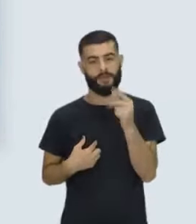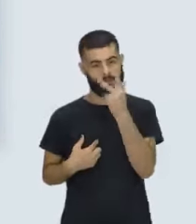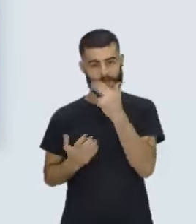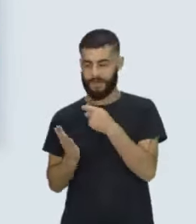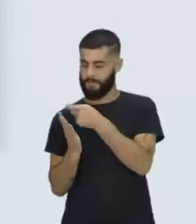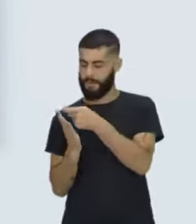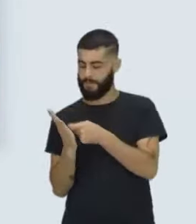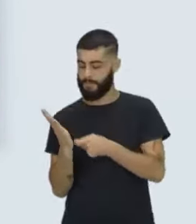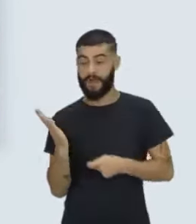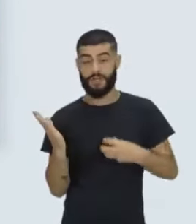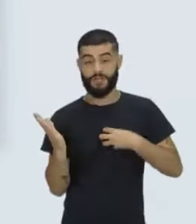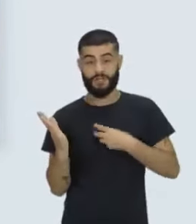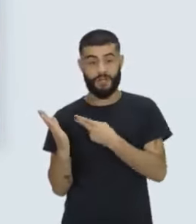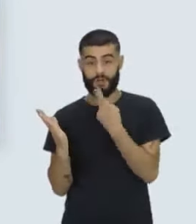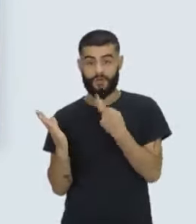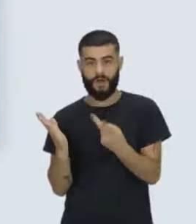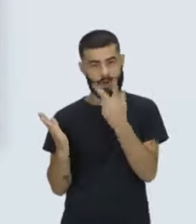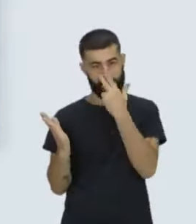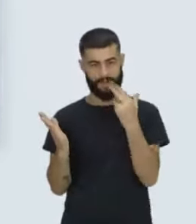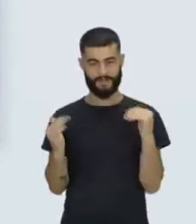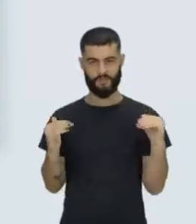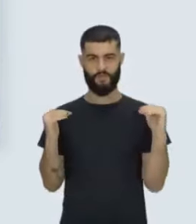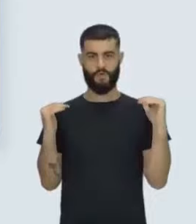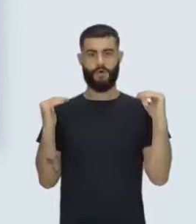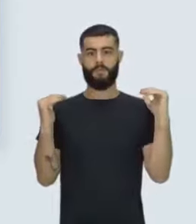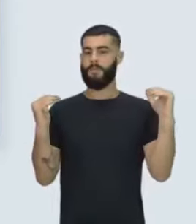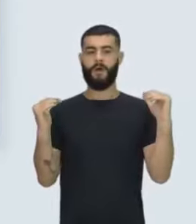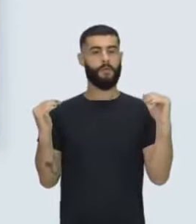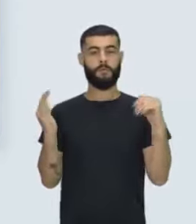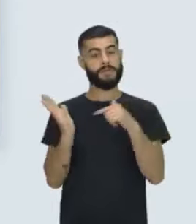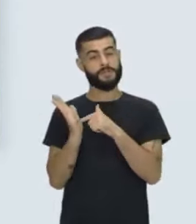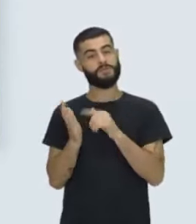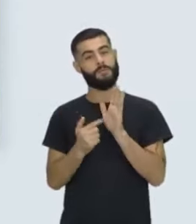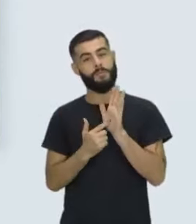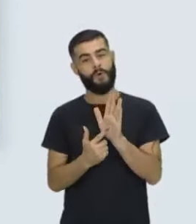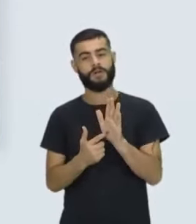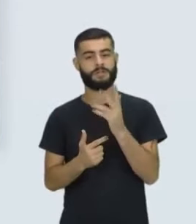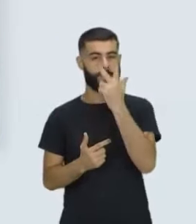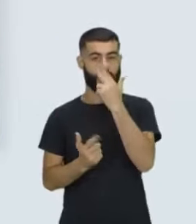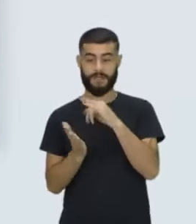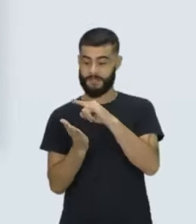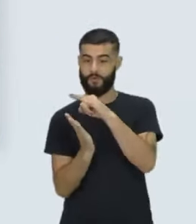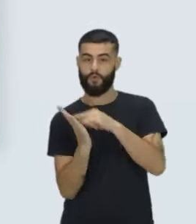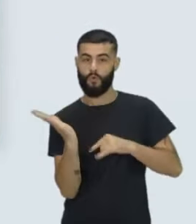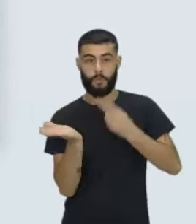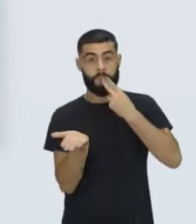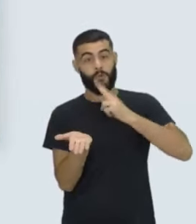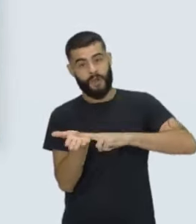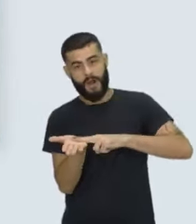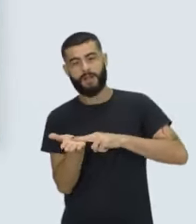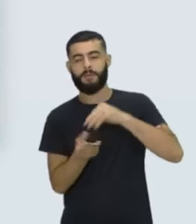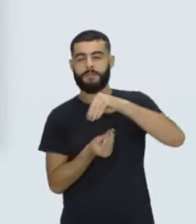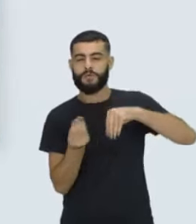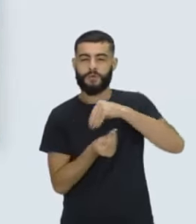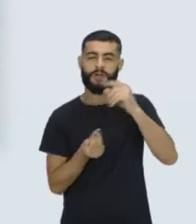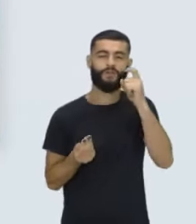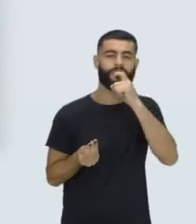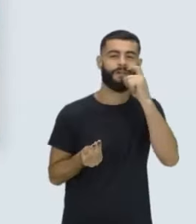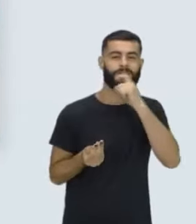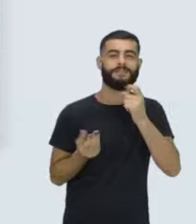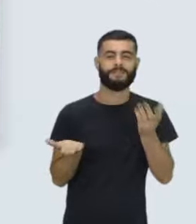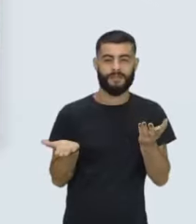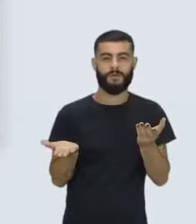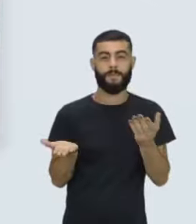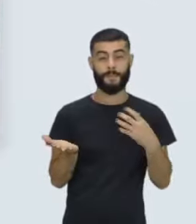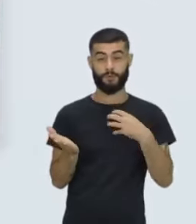o crítico olário chama dessa dicção entre o documento e a ficção. E eu acho que a Helena, na forma